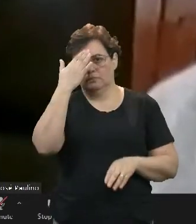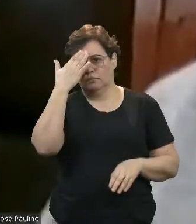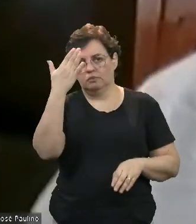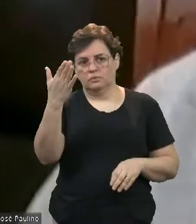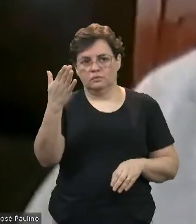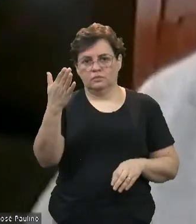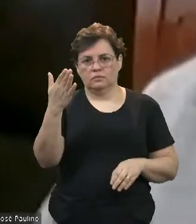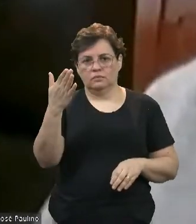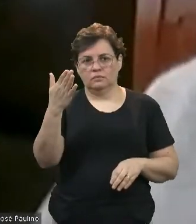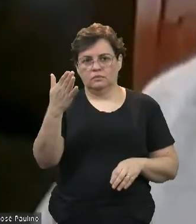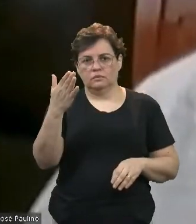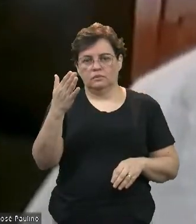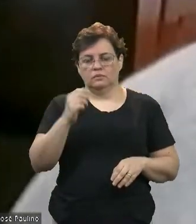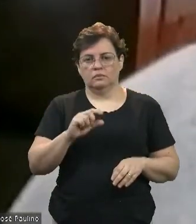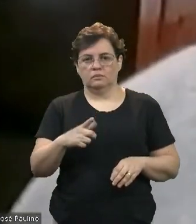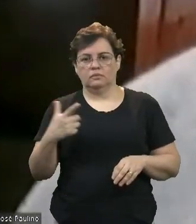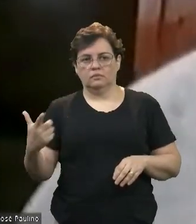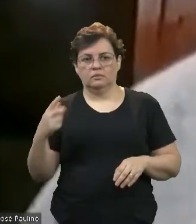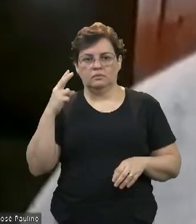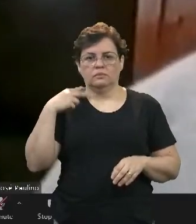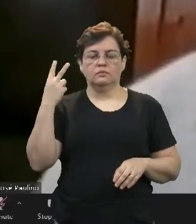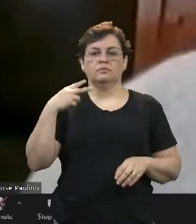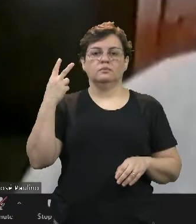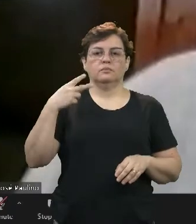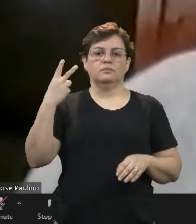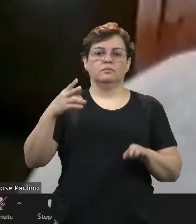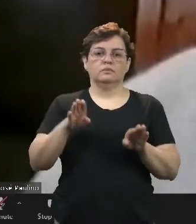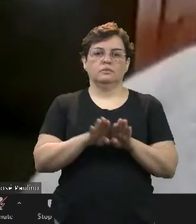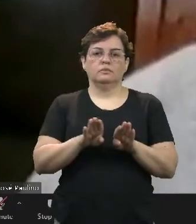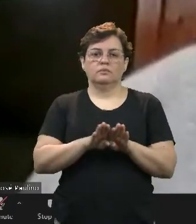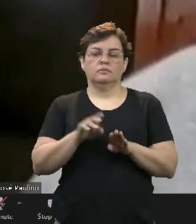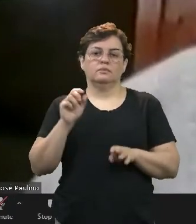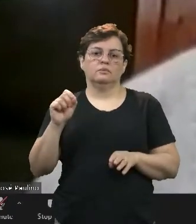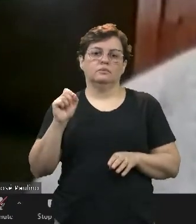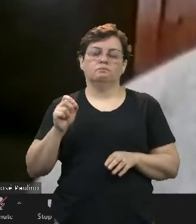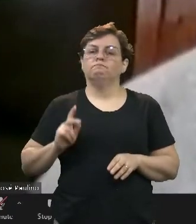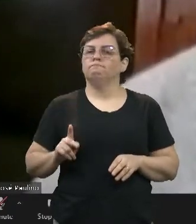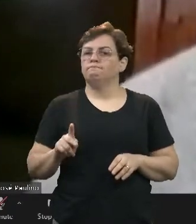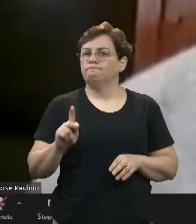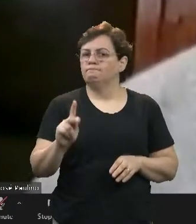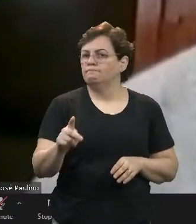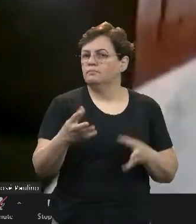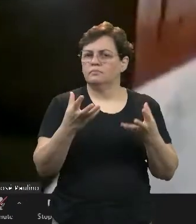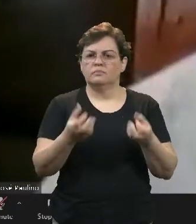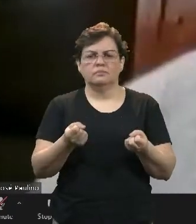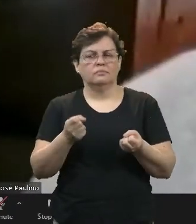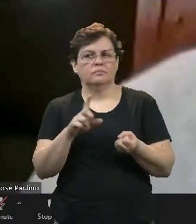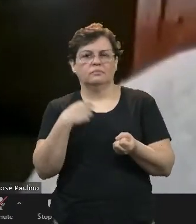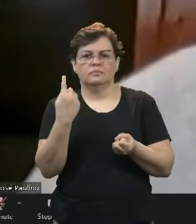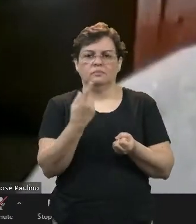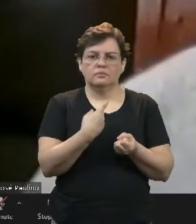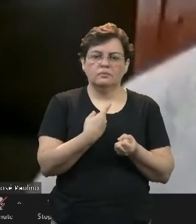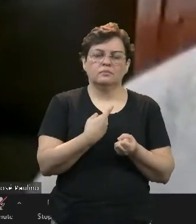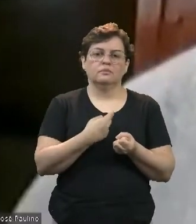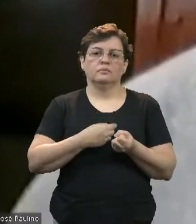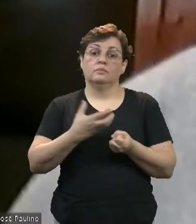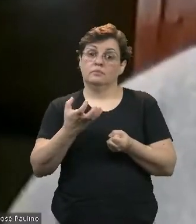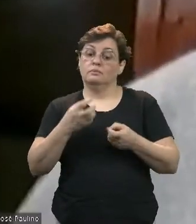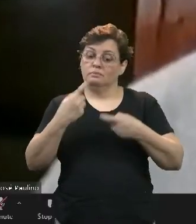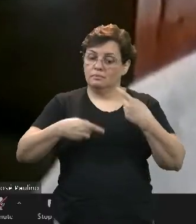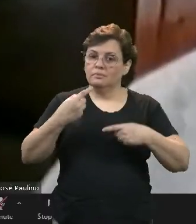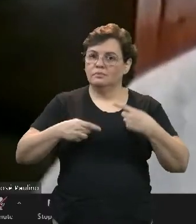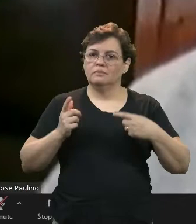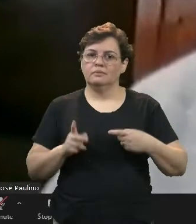permissão aqui do presidente aos demais vereadores também que sempre têm nos recebido, sempre estão abertos ao diálogo,